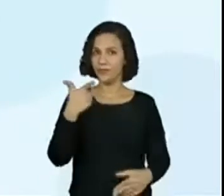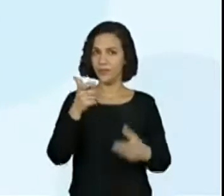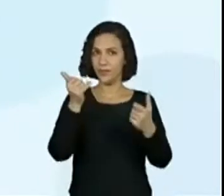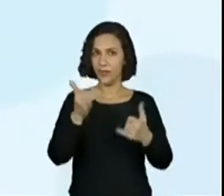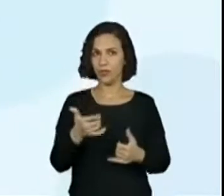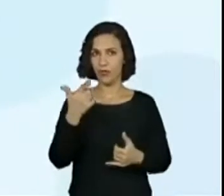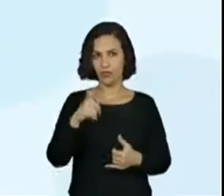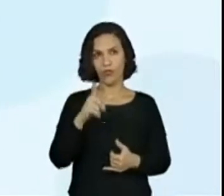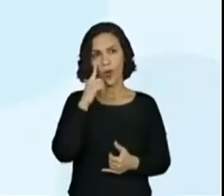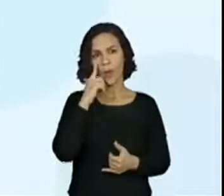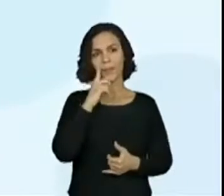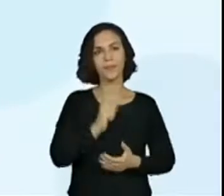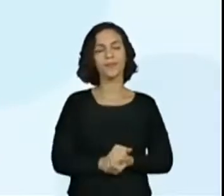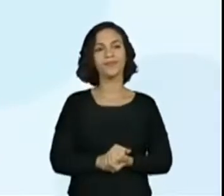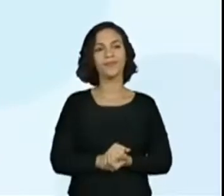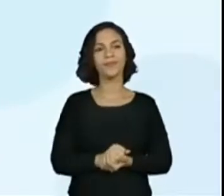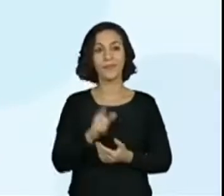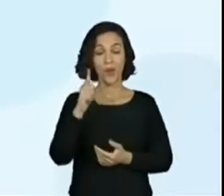Vou ajudar